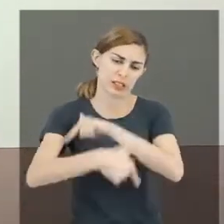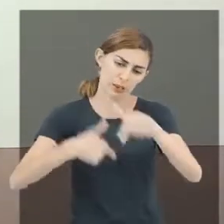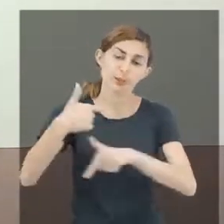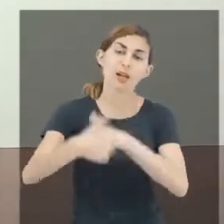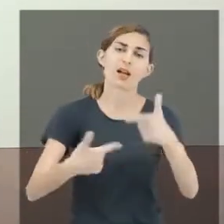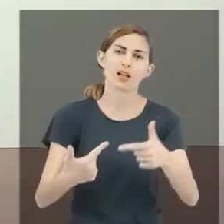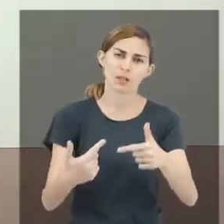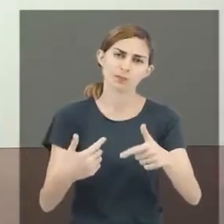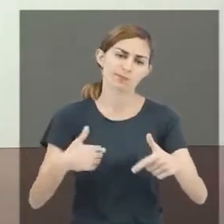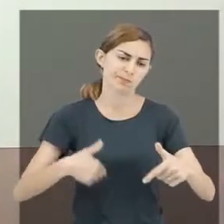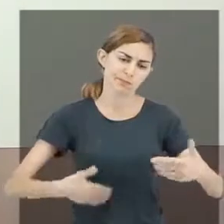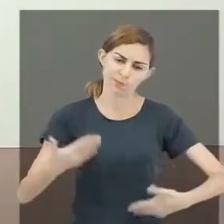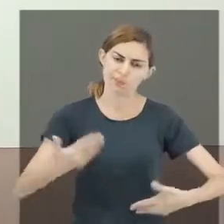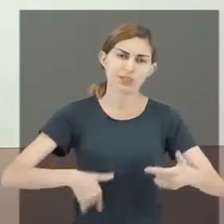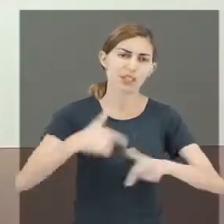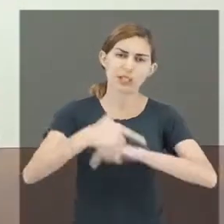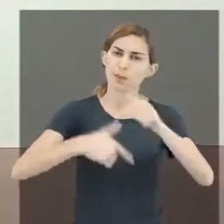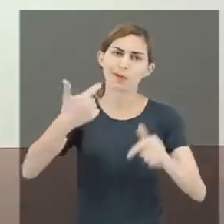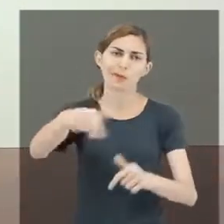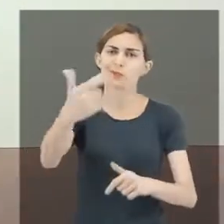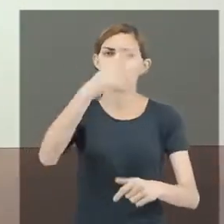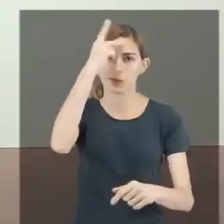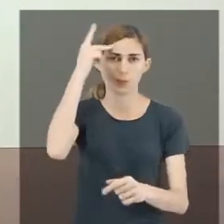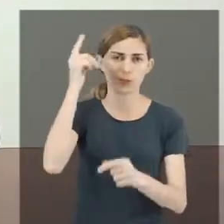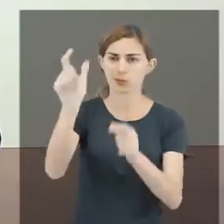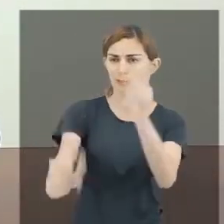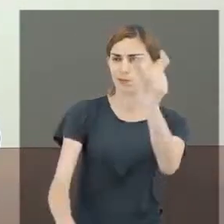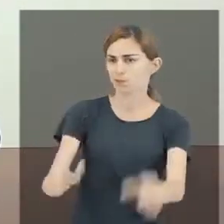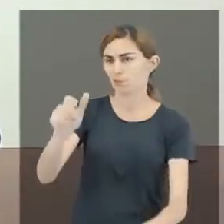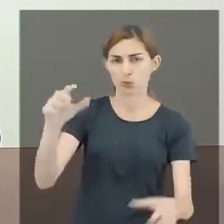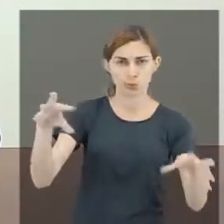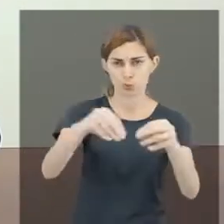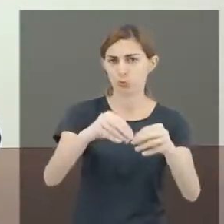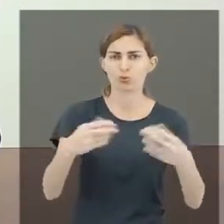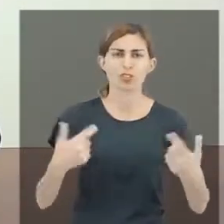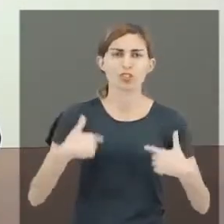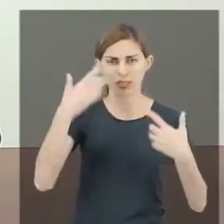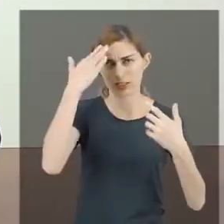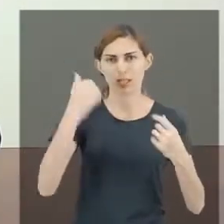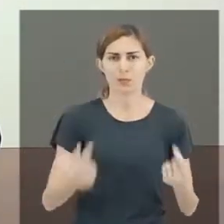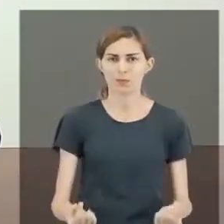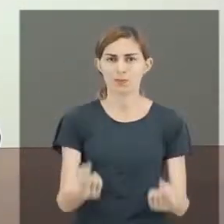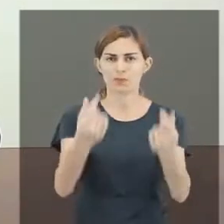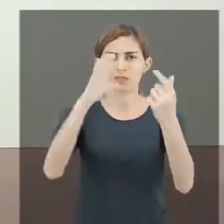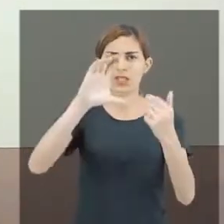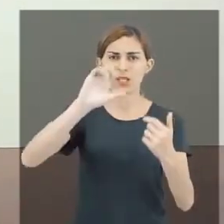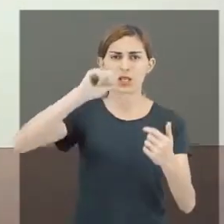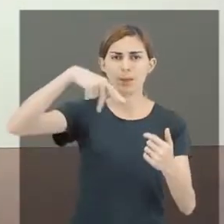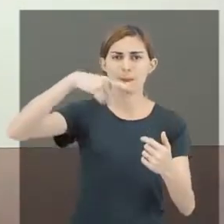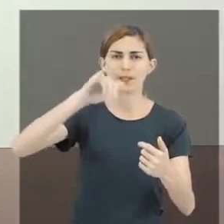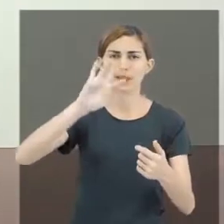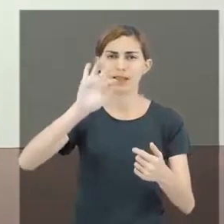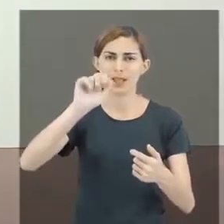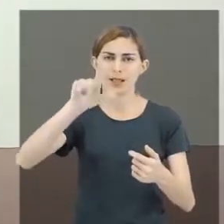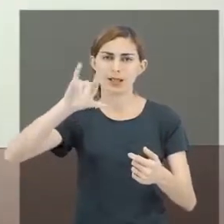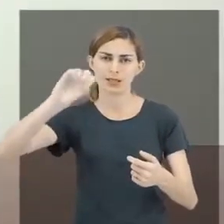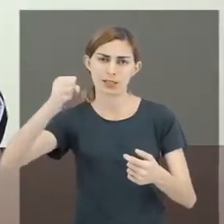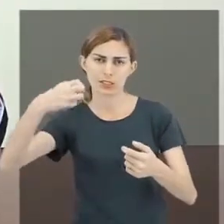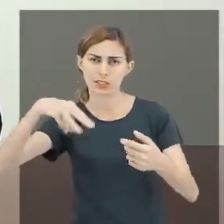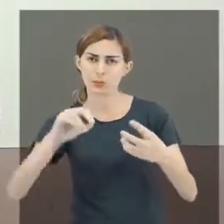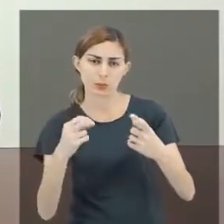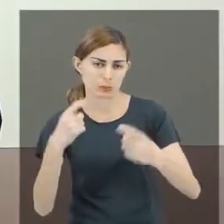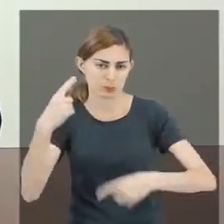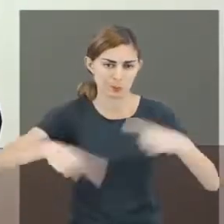é o trabalho e o emprego que não tem para todo mundo. Principalmente nesse regime capitalista que nós vivemos, que é um capitalismo selvagem.